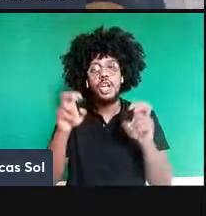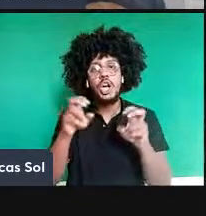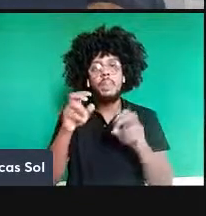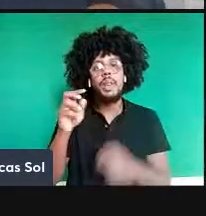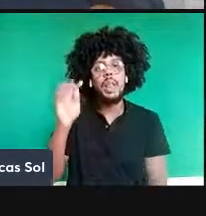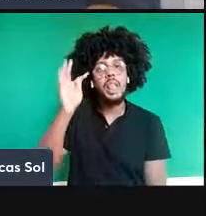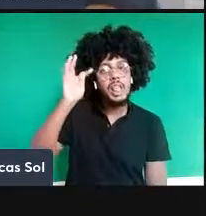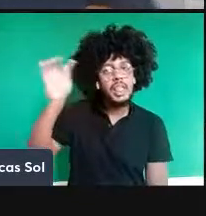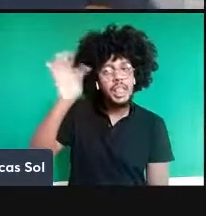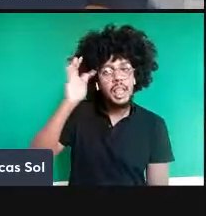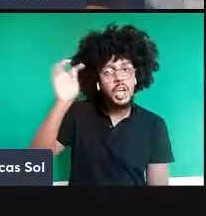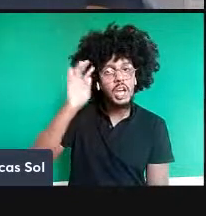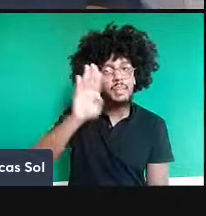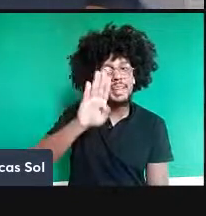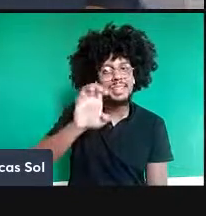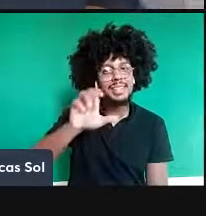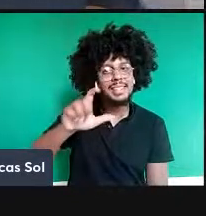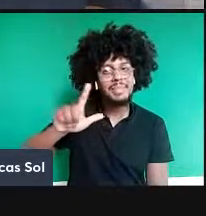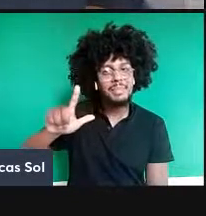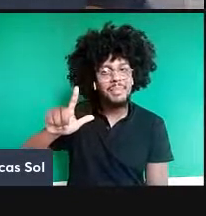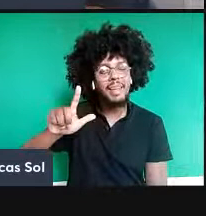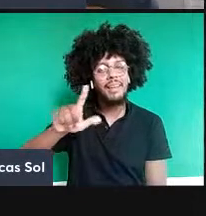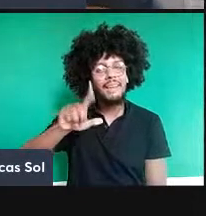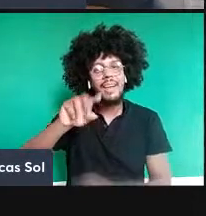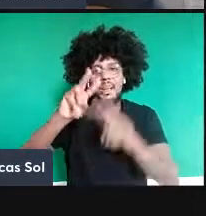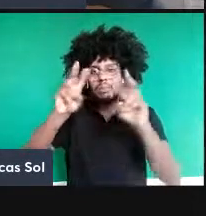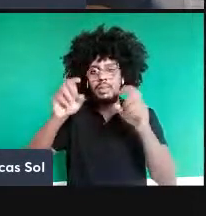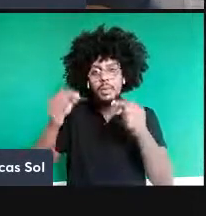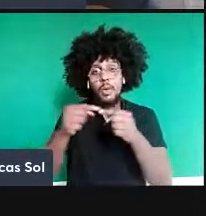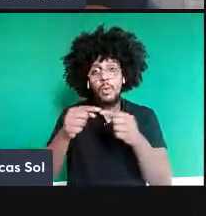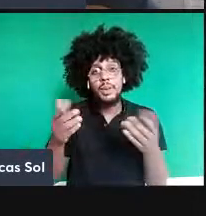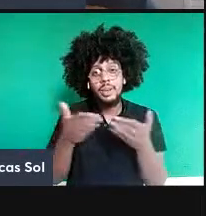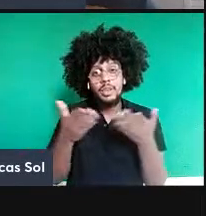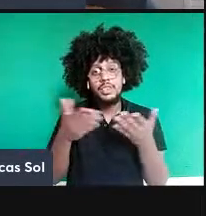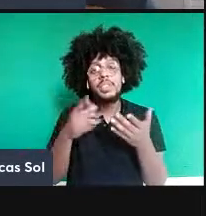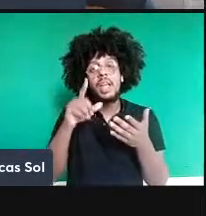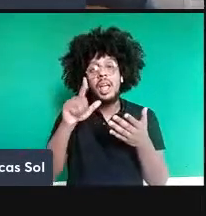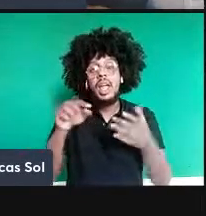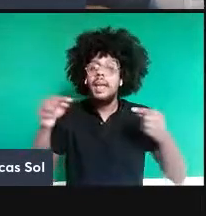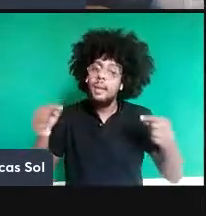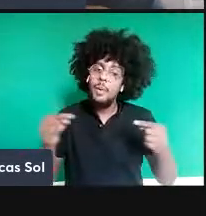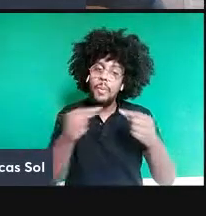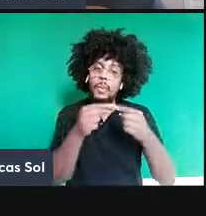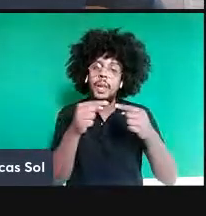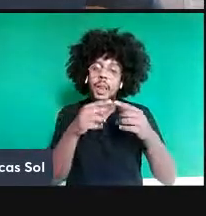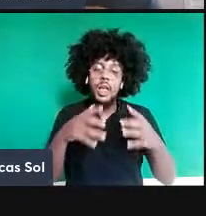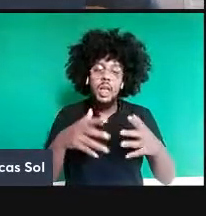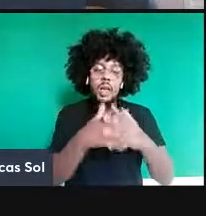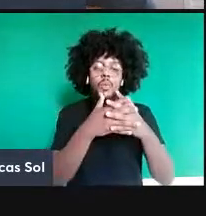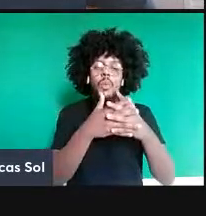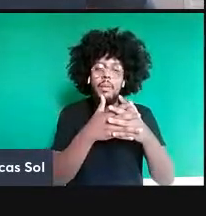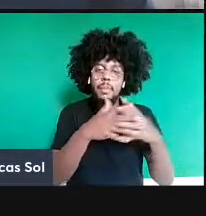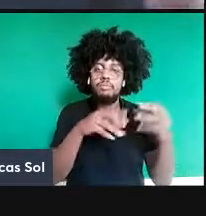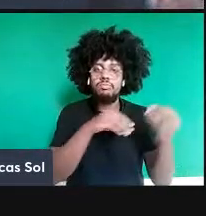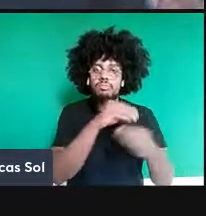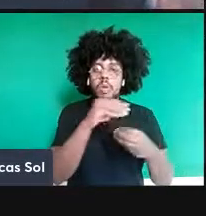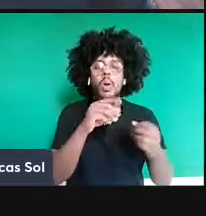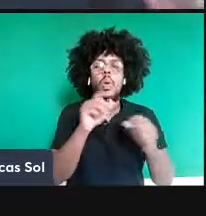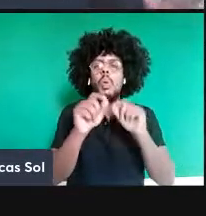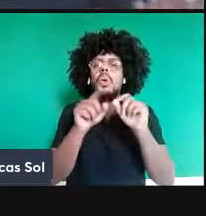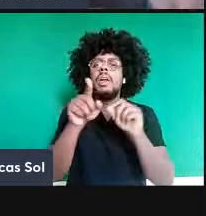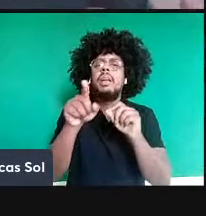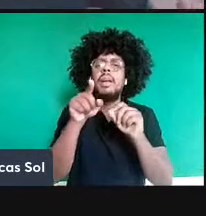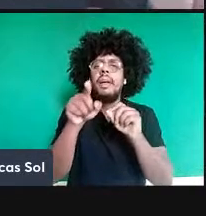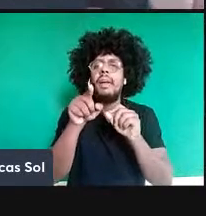Prêmio Nobel de hoje. E ele está intrinsecamente relacionado ao emaranhamento. Então, o que é esse Teorema de Bell? Então,